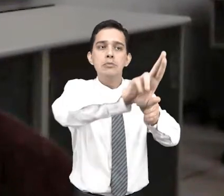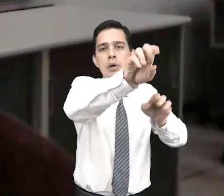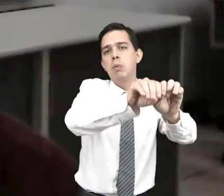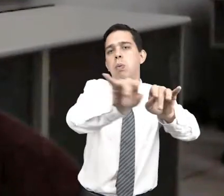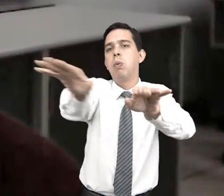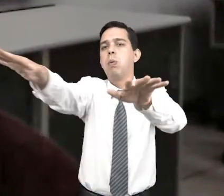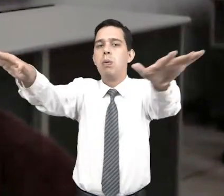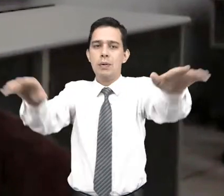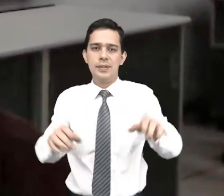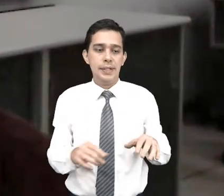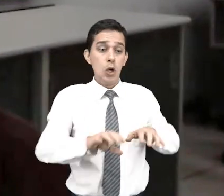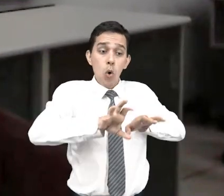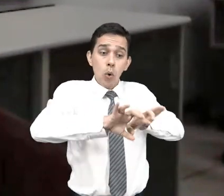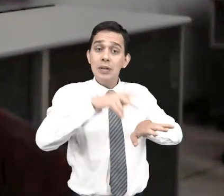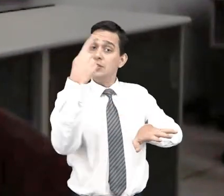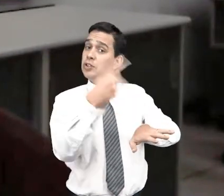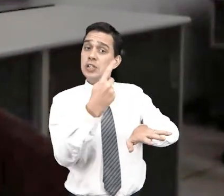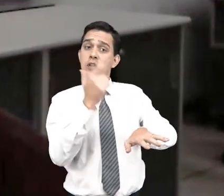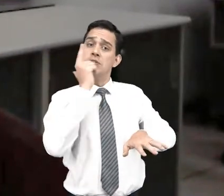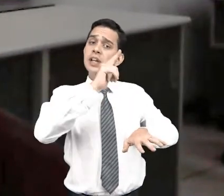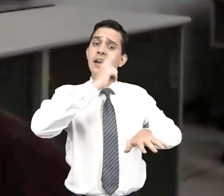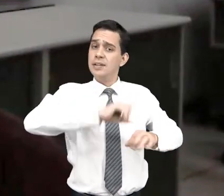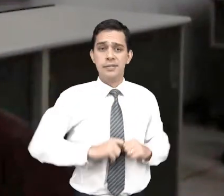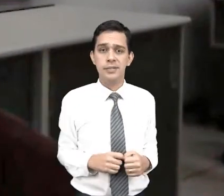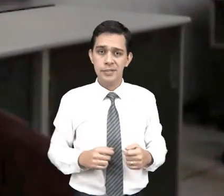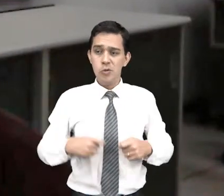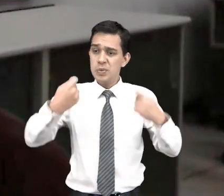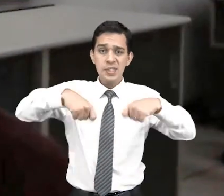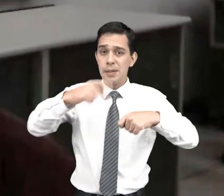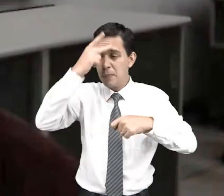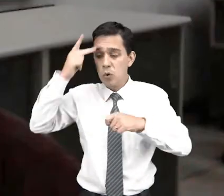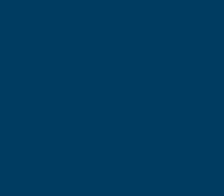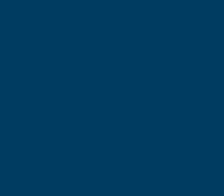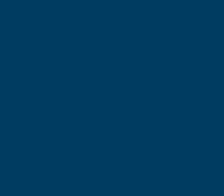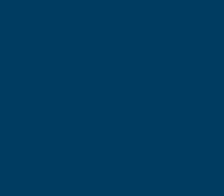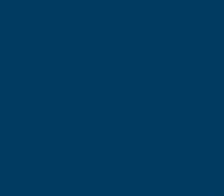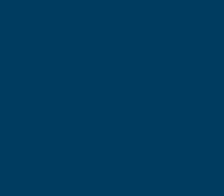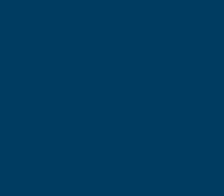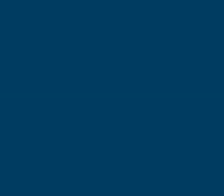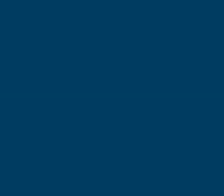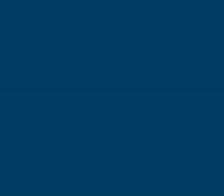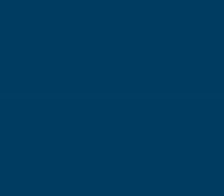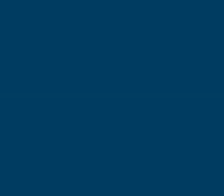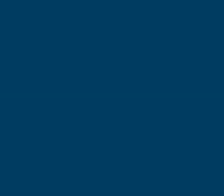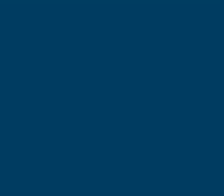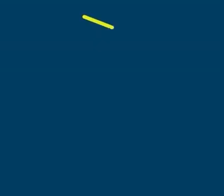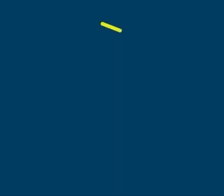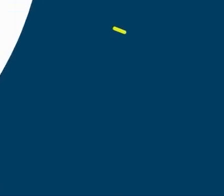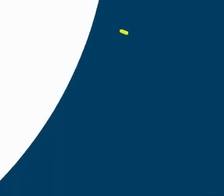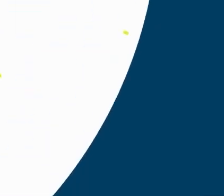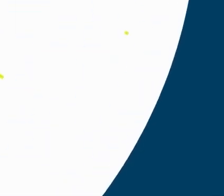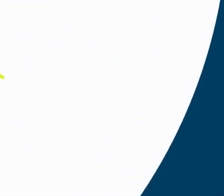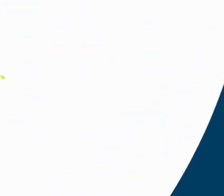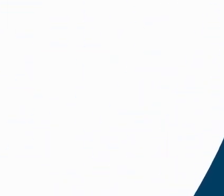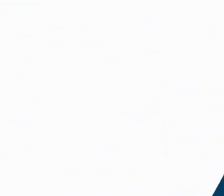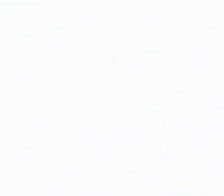passos intermediários manuais. Legenda